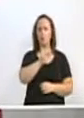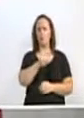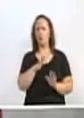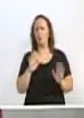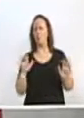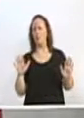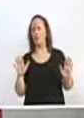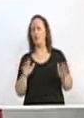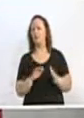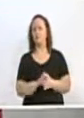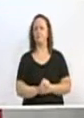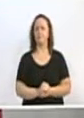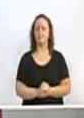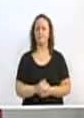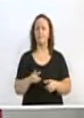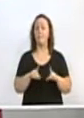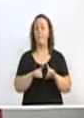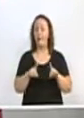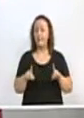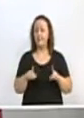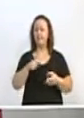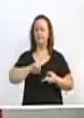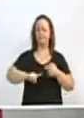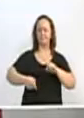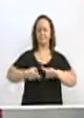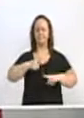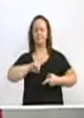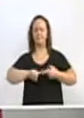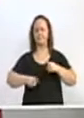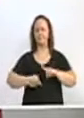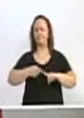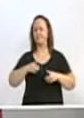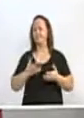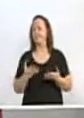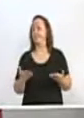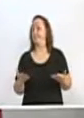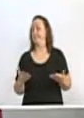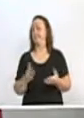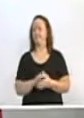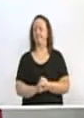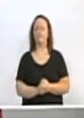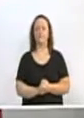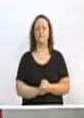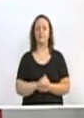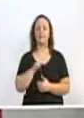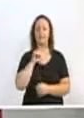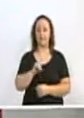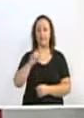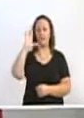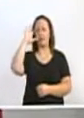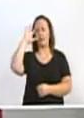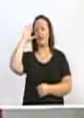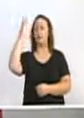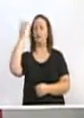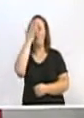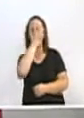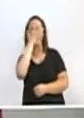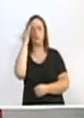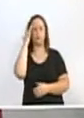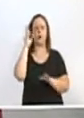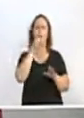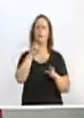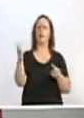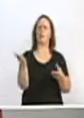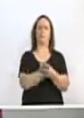Nesta negociata que foi feita, e antes que alguém resolva, alguém do governo resolva dizer que vai me